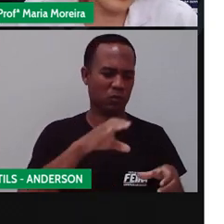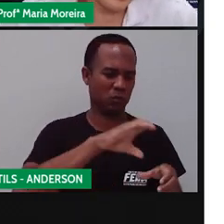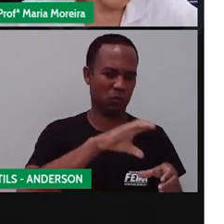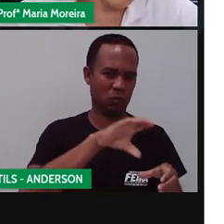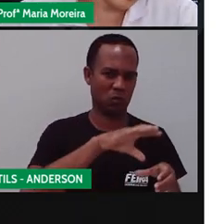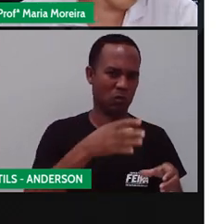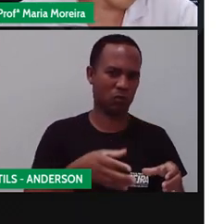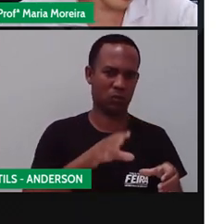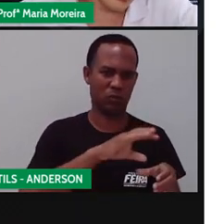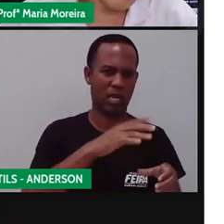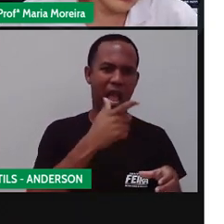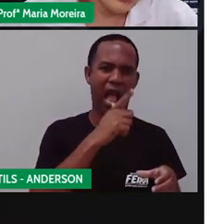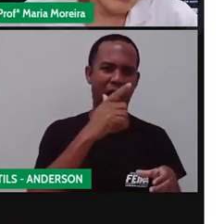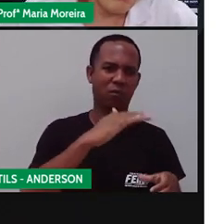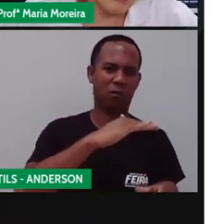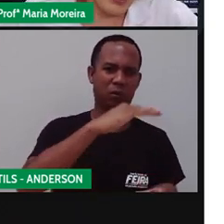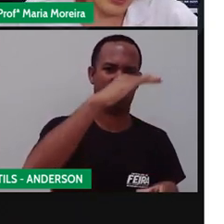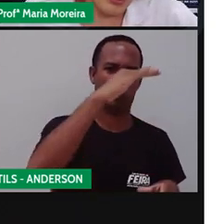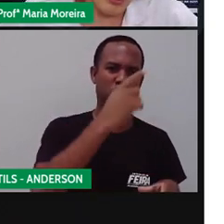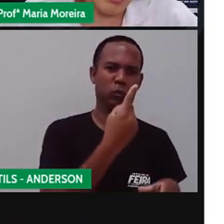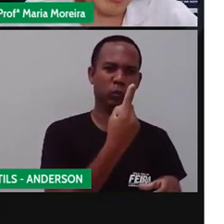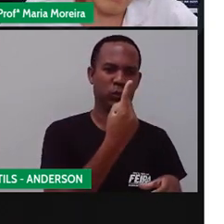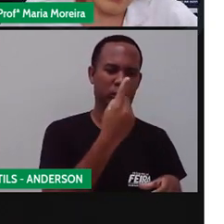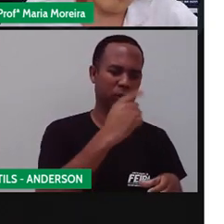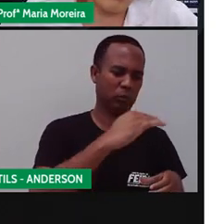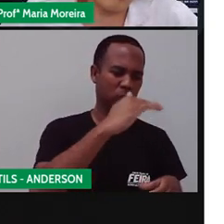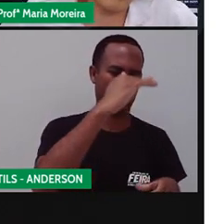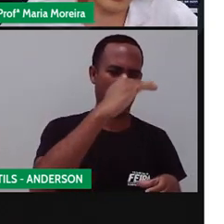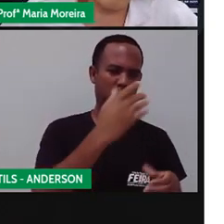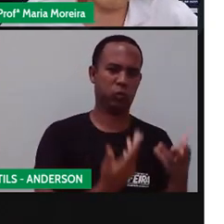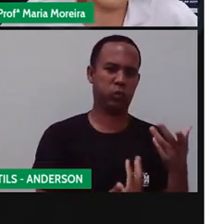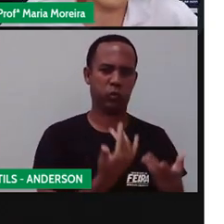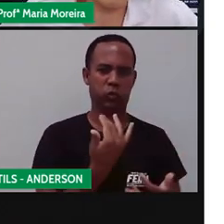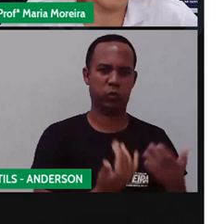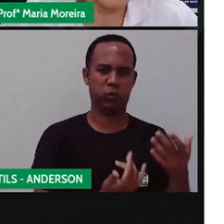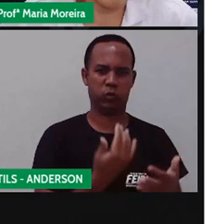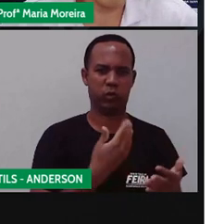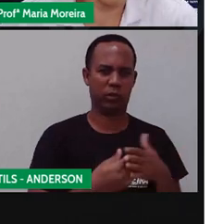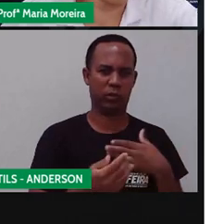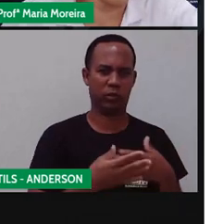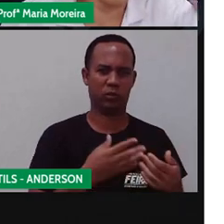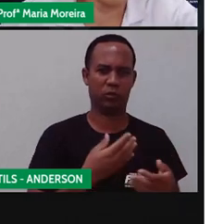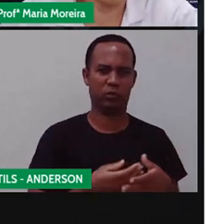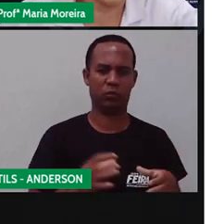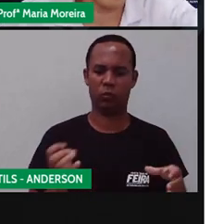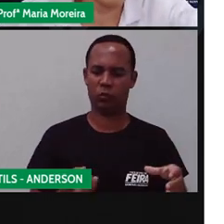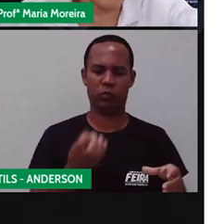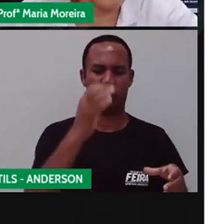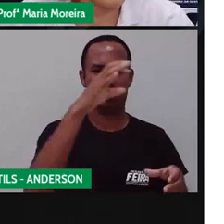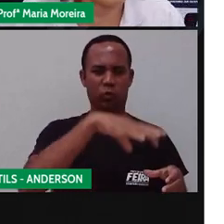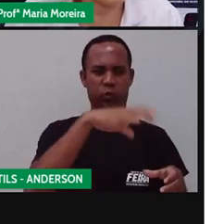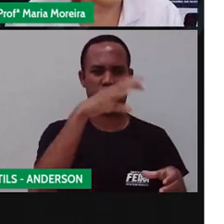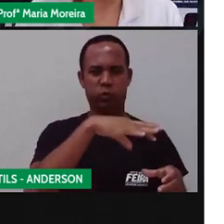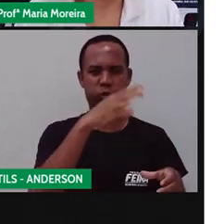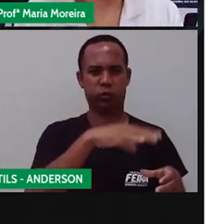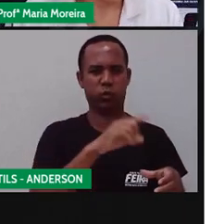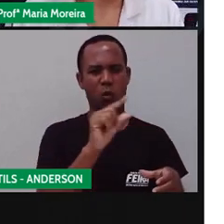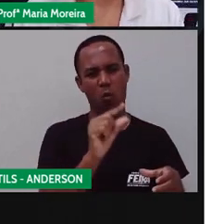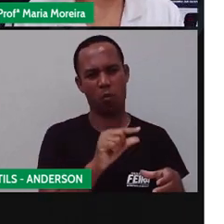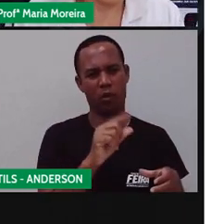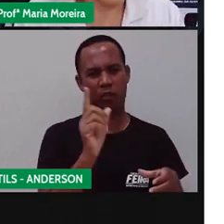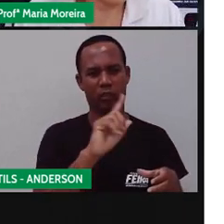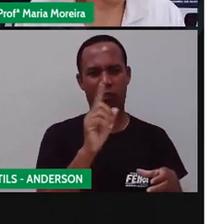vou botar aqui um litro de água pra ferver e vou fazer de qualquer jeito. Vou colocar um tantão de chá ou só um pouquinho, não.